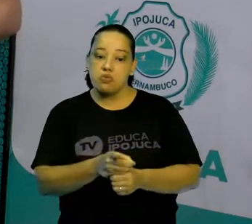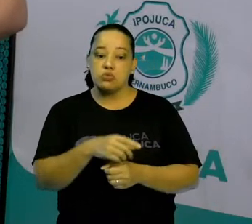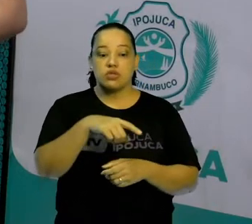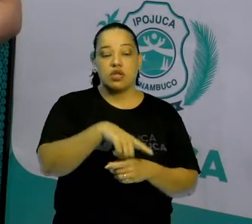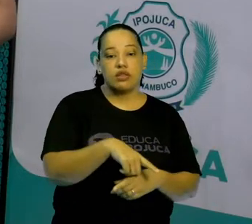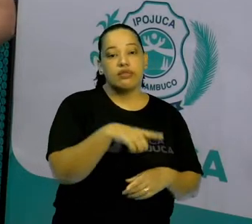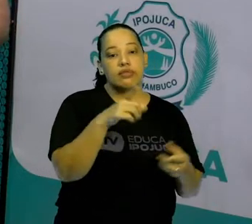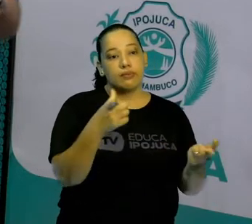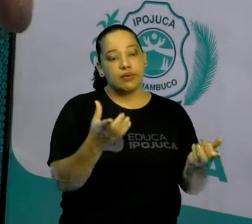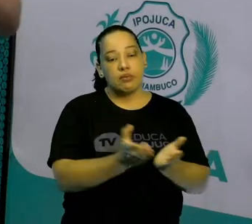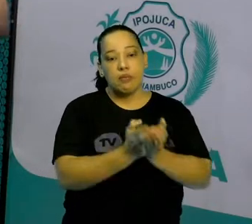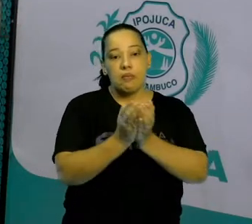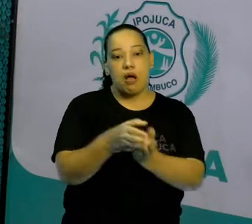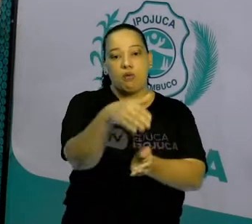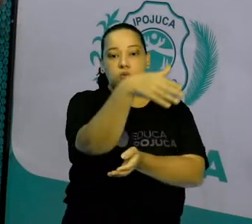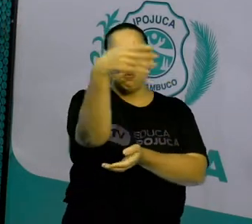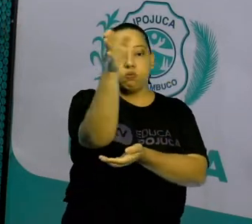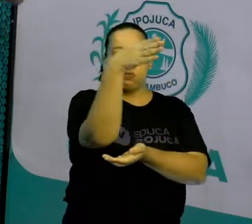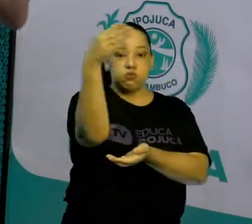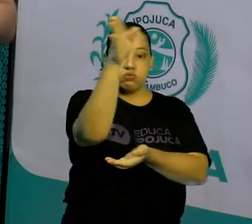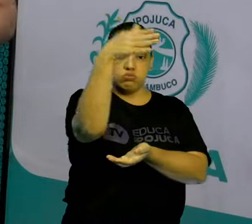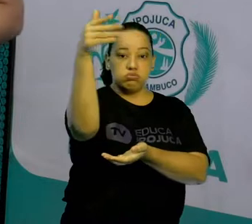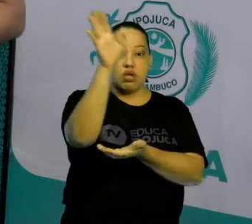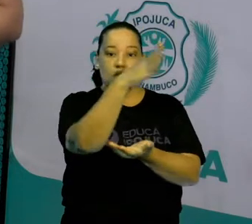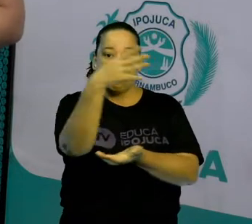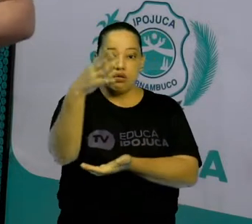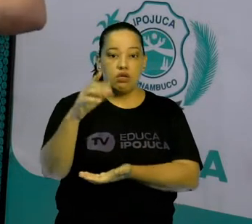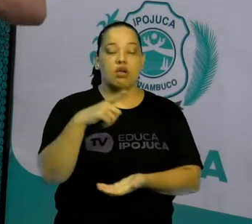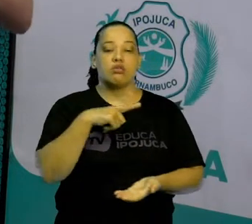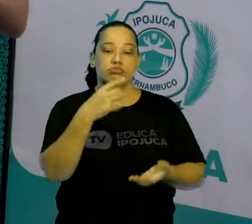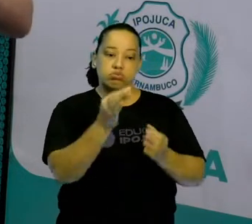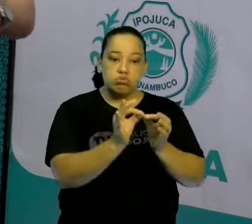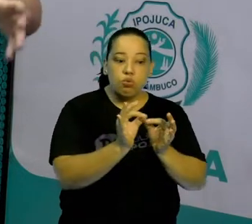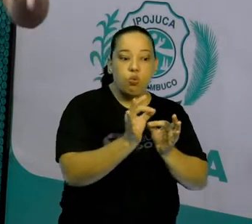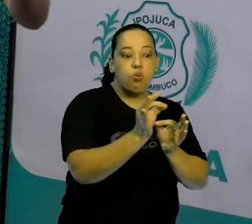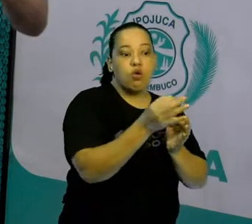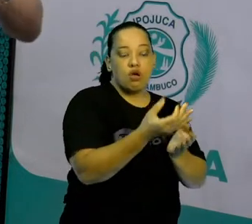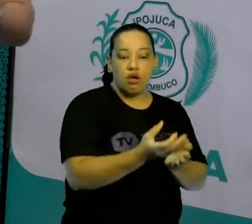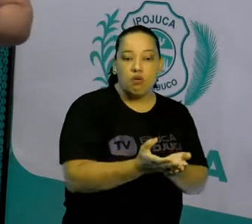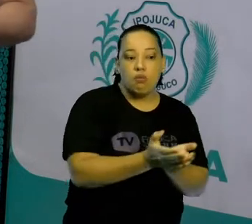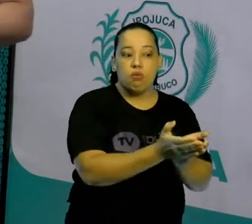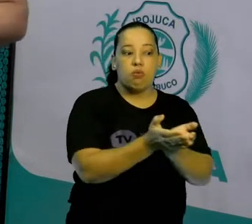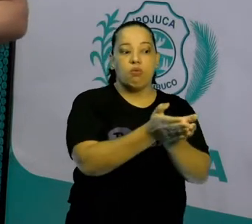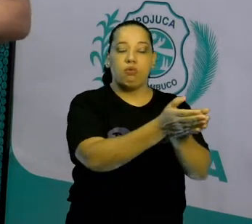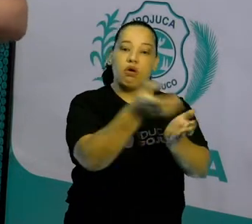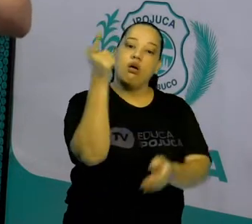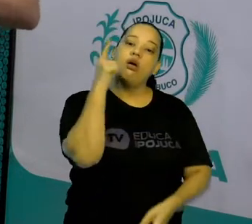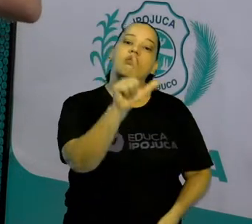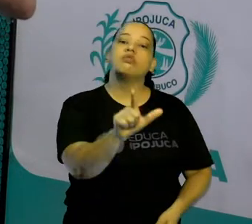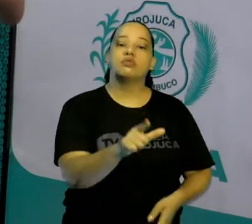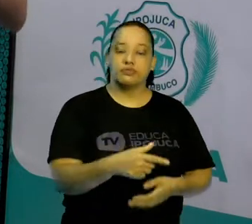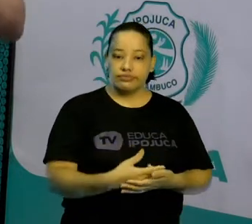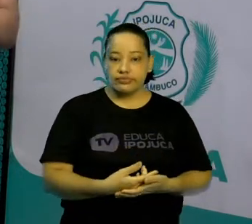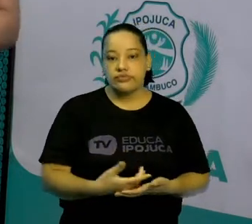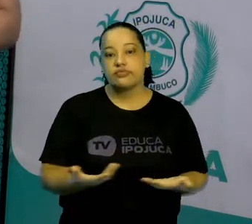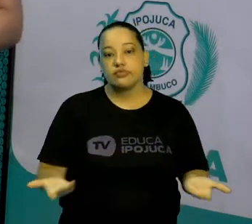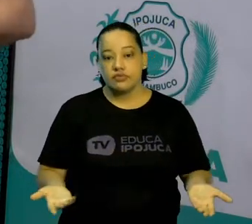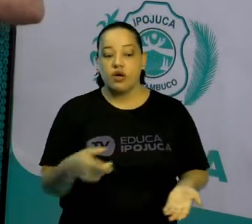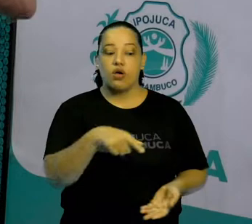caravela para fazer viagens de longa distância, está certo? Pelos mares, está bom? Então, estes